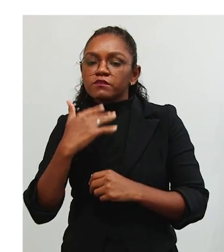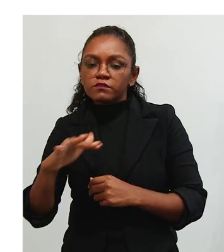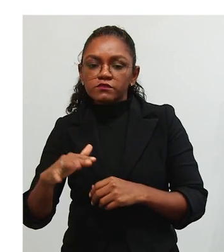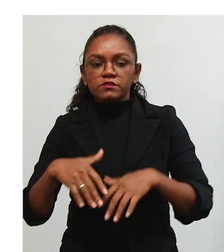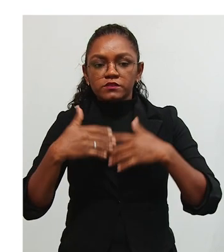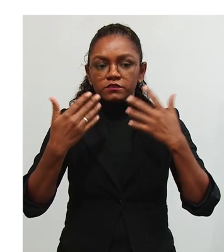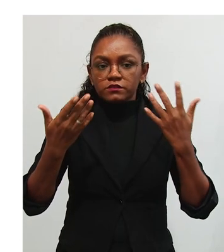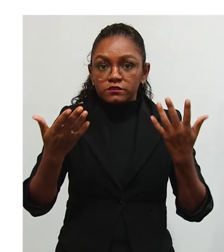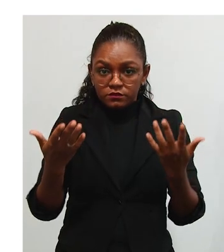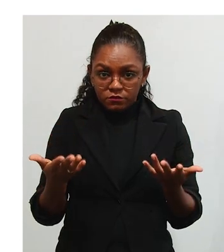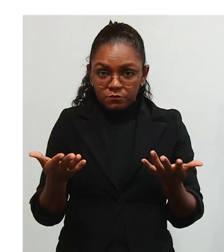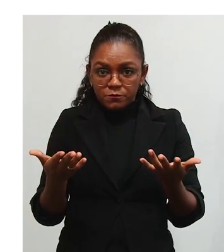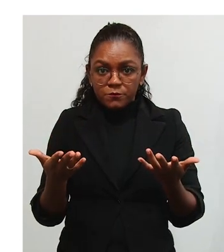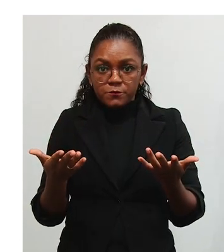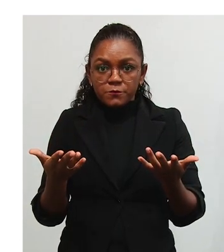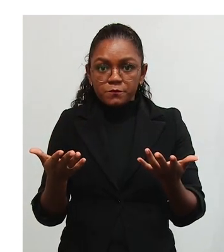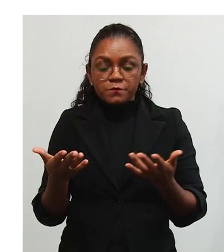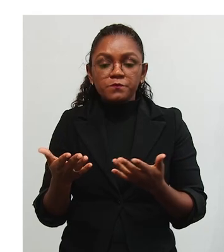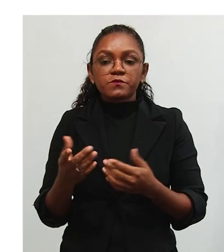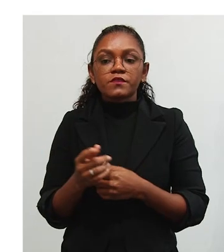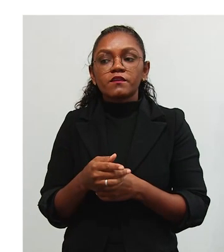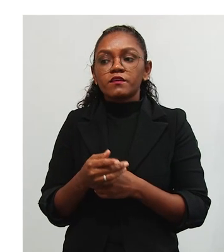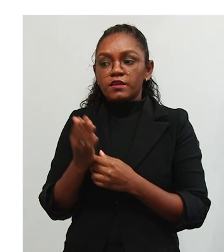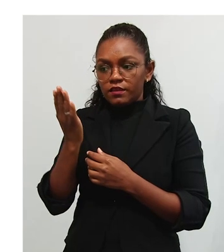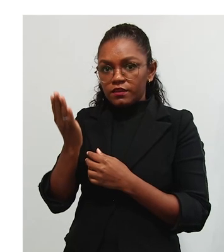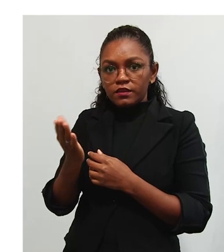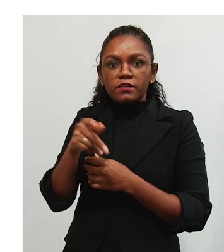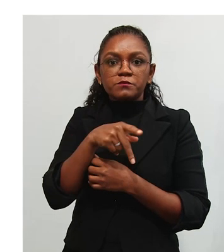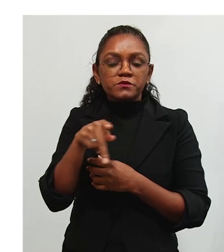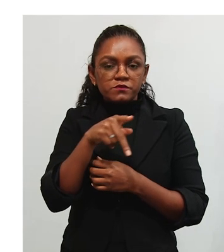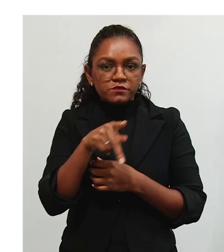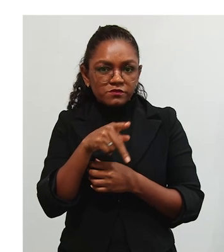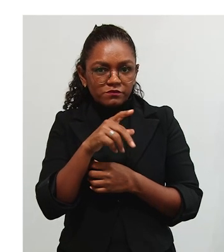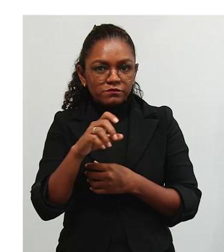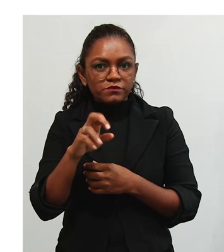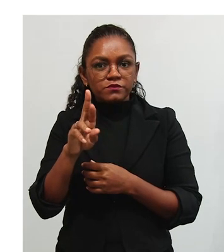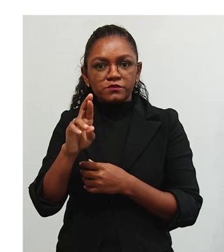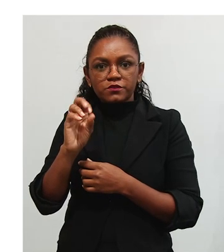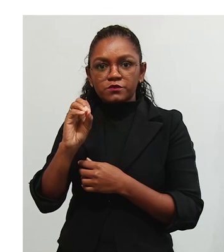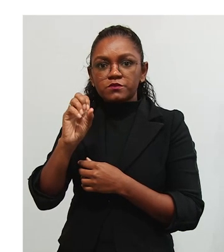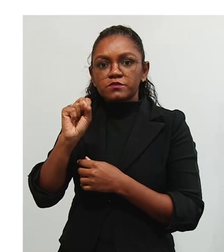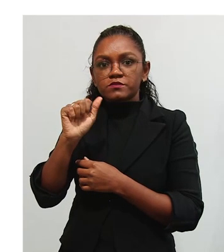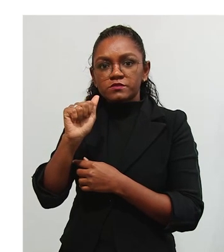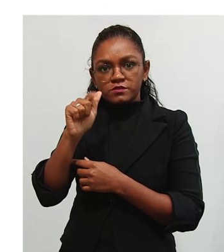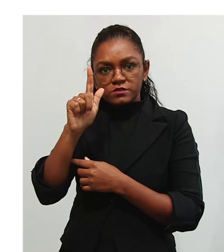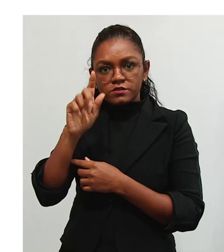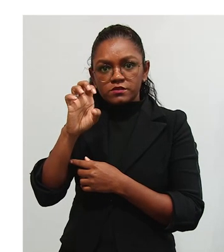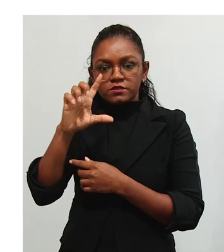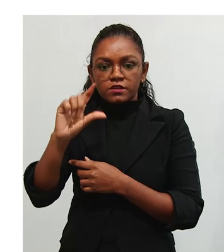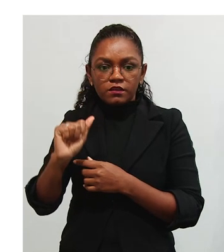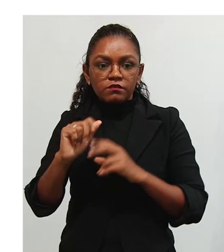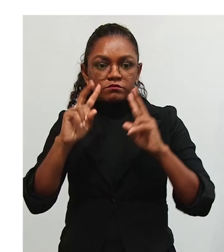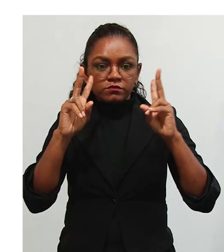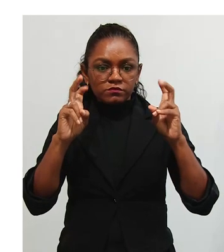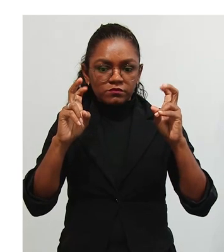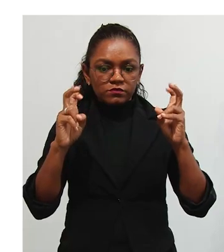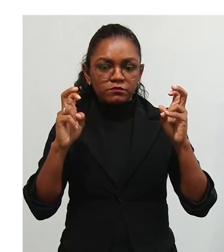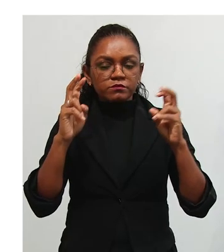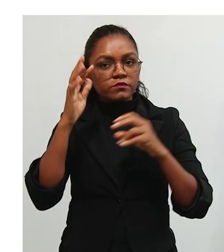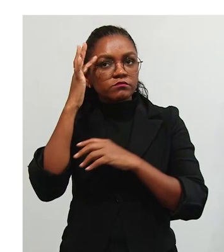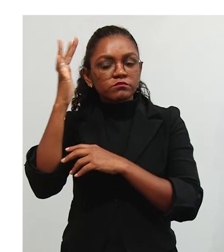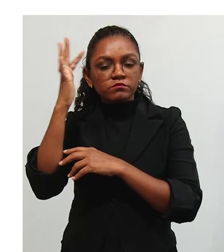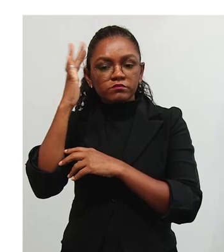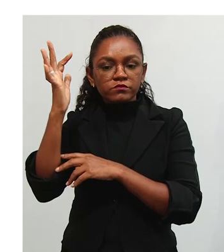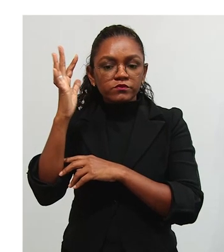pessoas. Então, a professora Rosângela tem até uma reflexão aqui sobre a